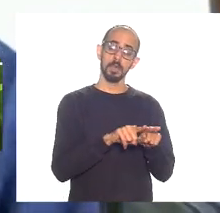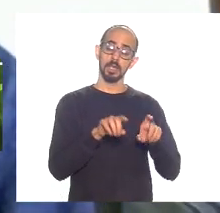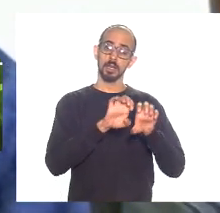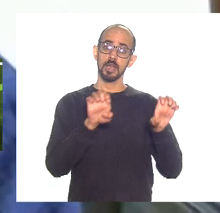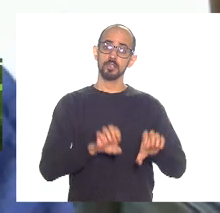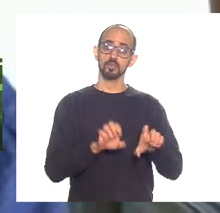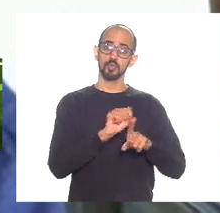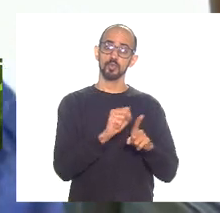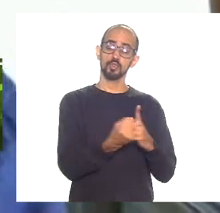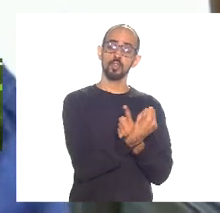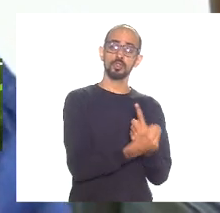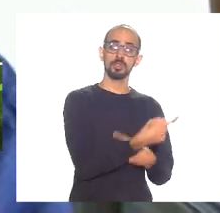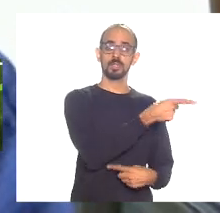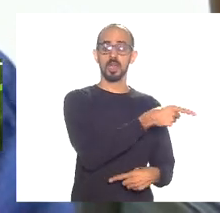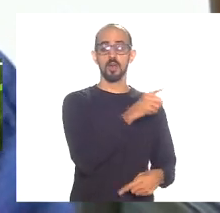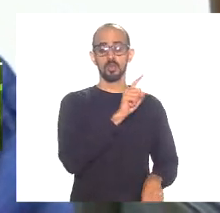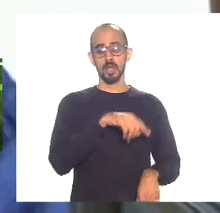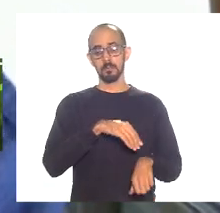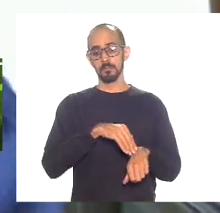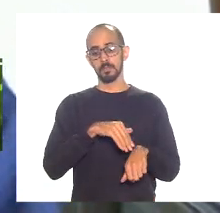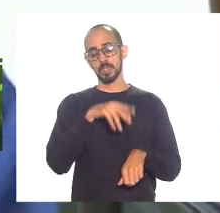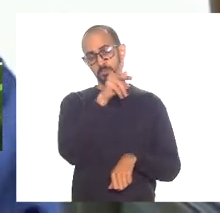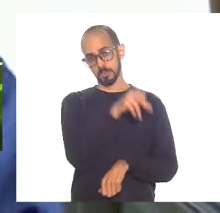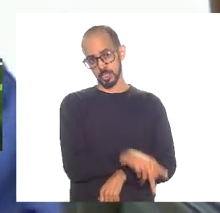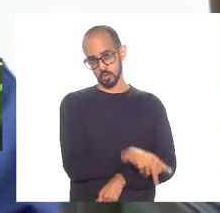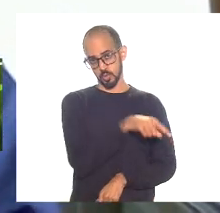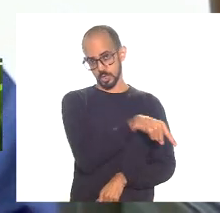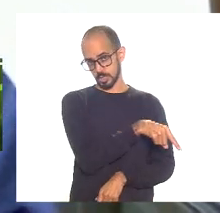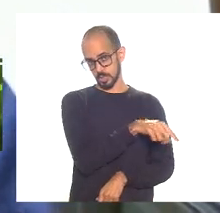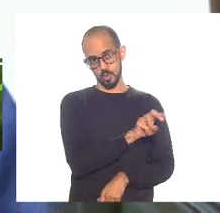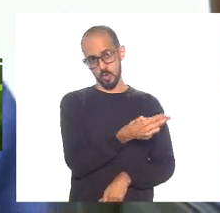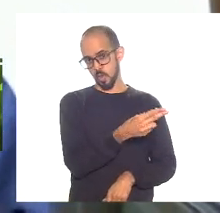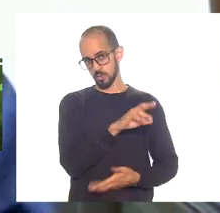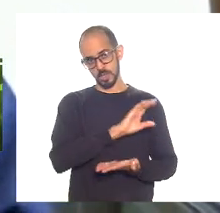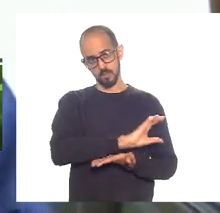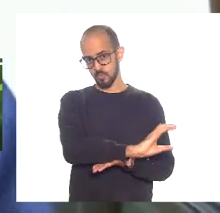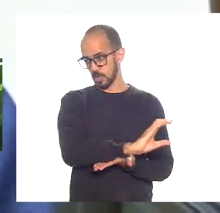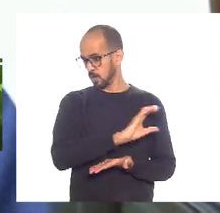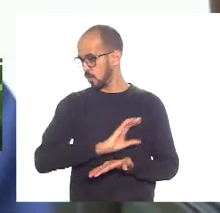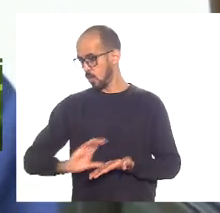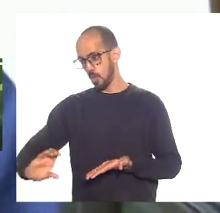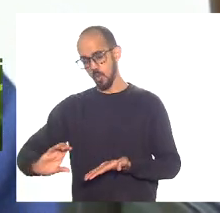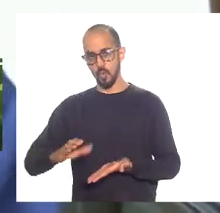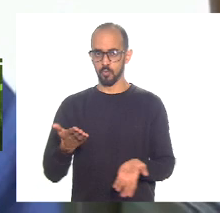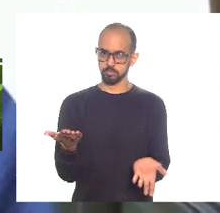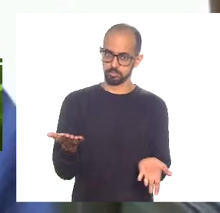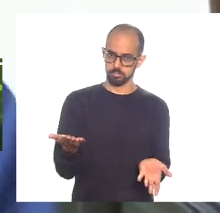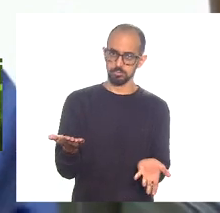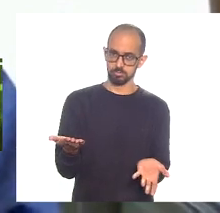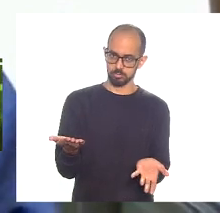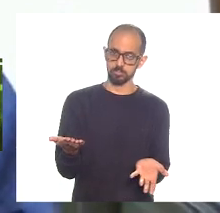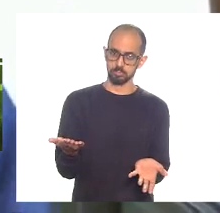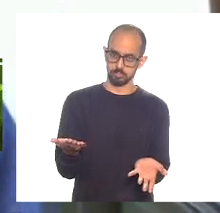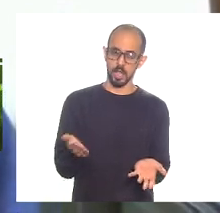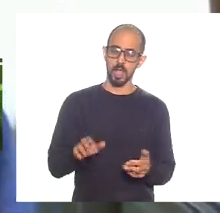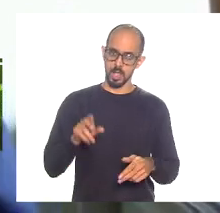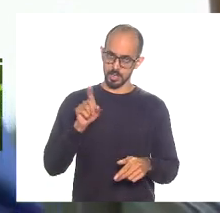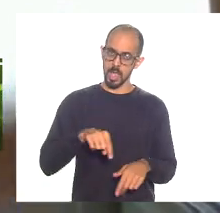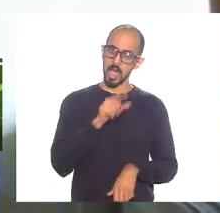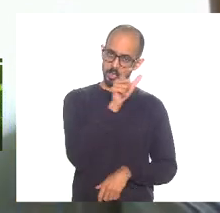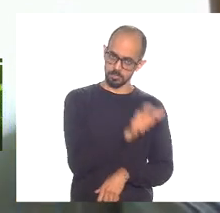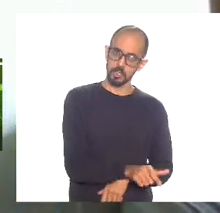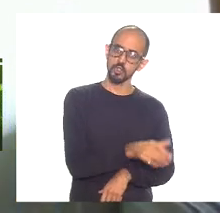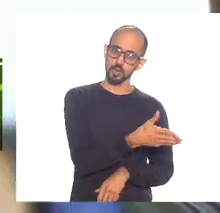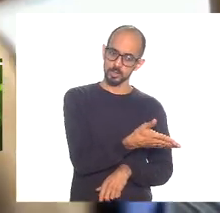social que é nas pessoas nos auxílios nas ajudas nos subsídios as pessoas